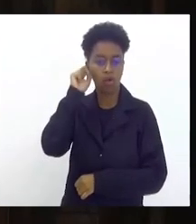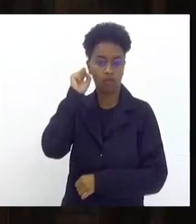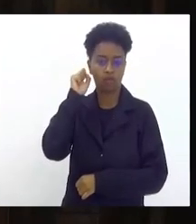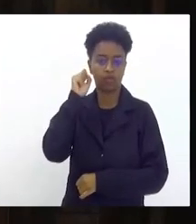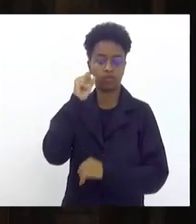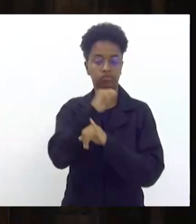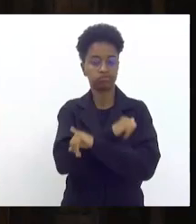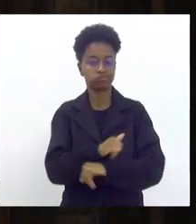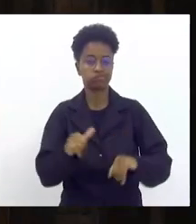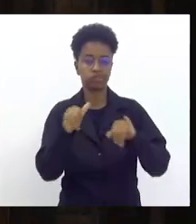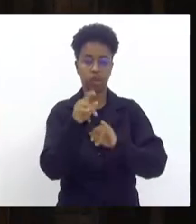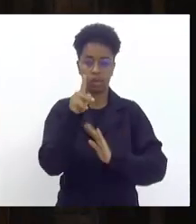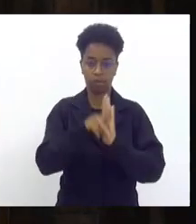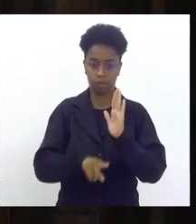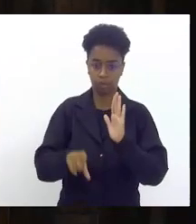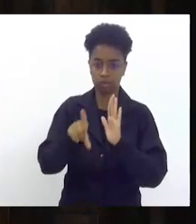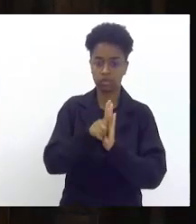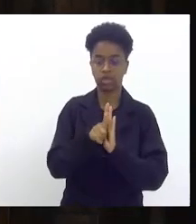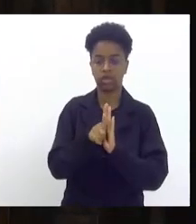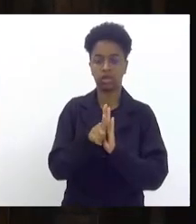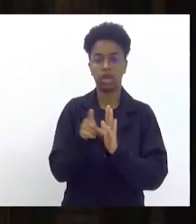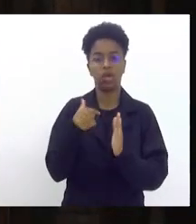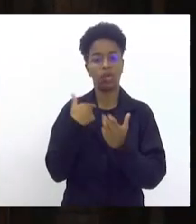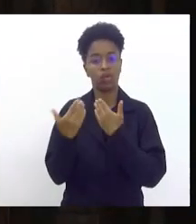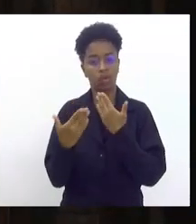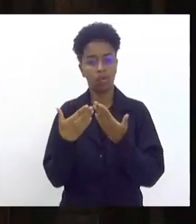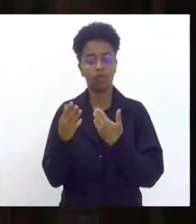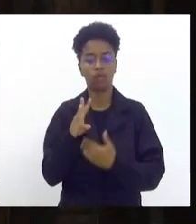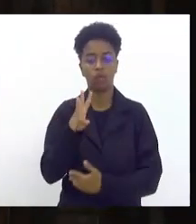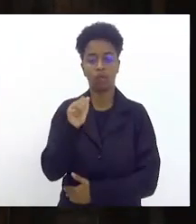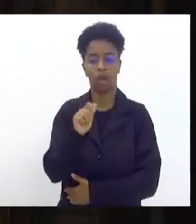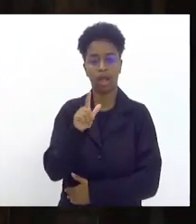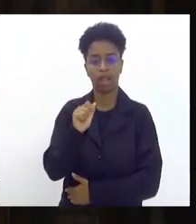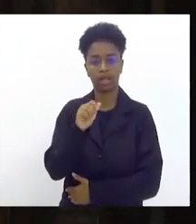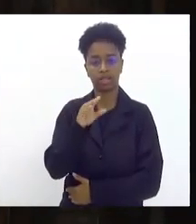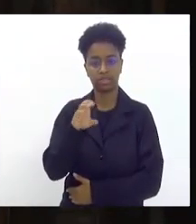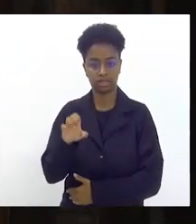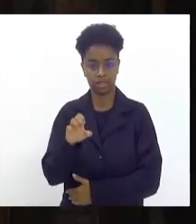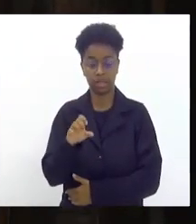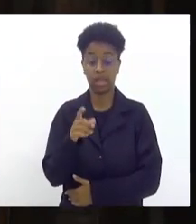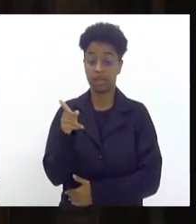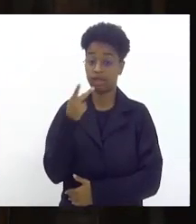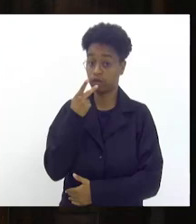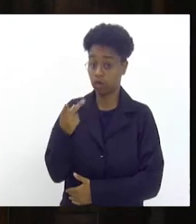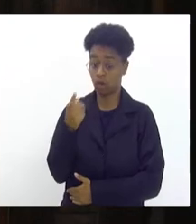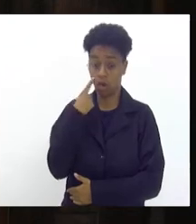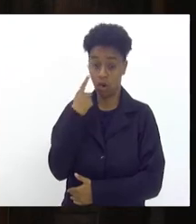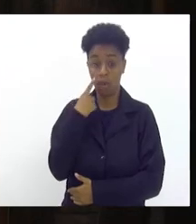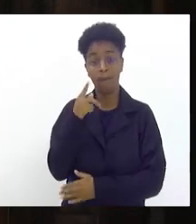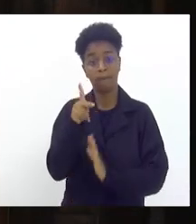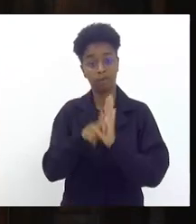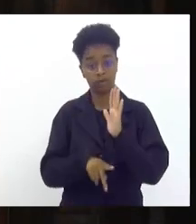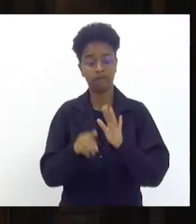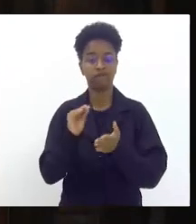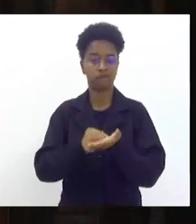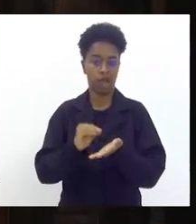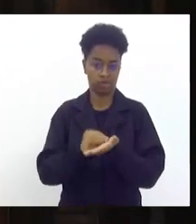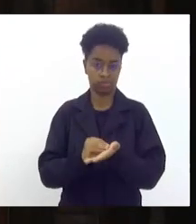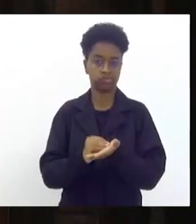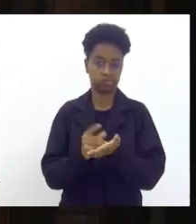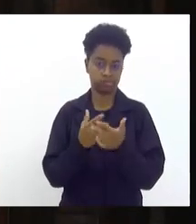lançamento do seu projeto eu conversando com o Alas conversando com o Cleito a gente falou esse projeto ele está faltando uma perna